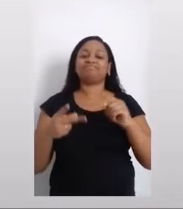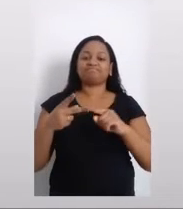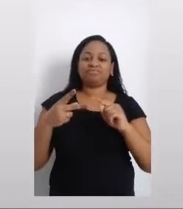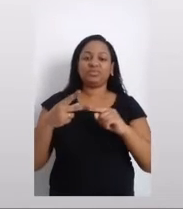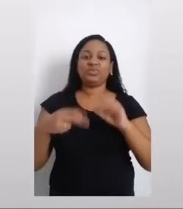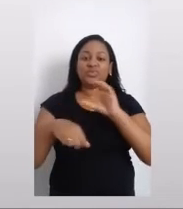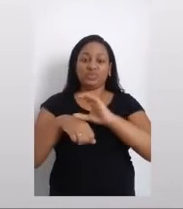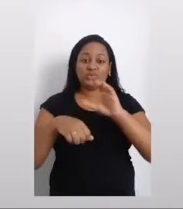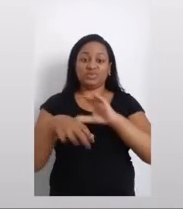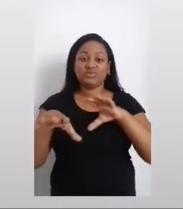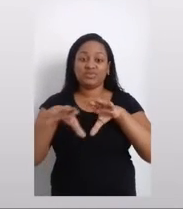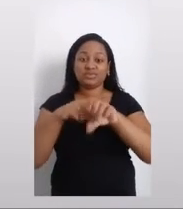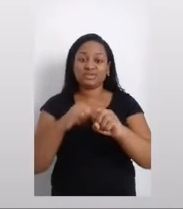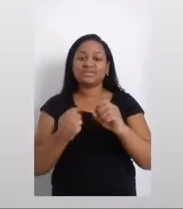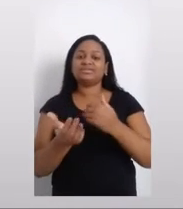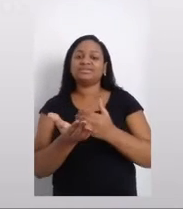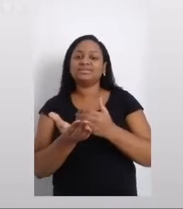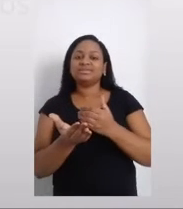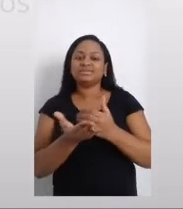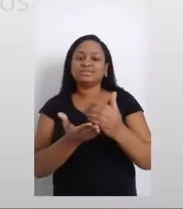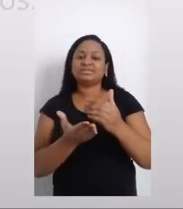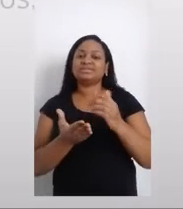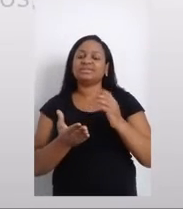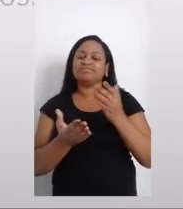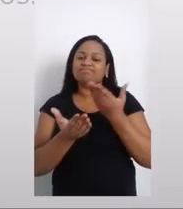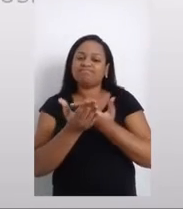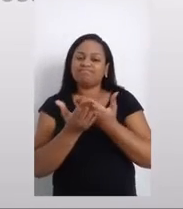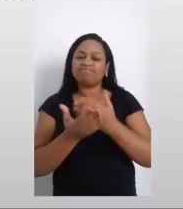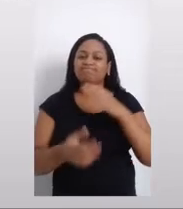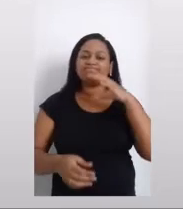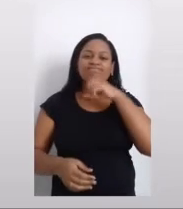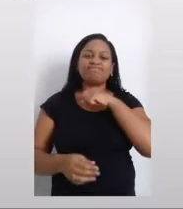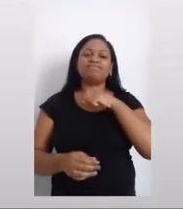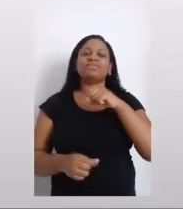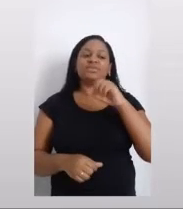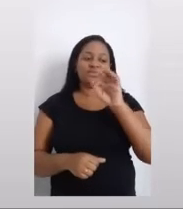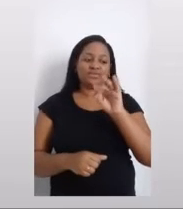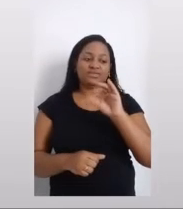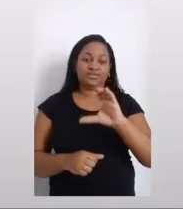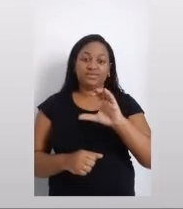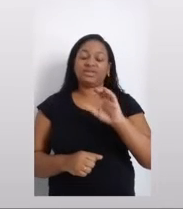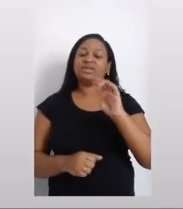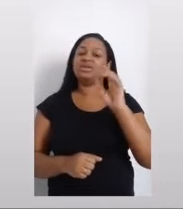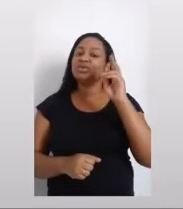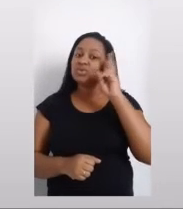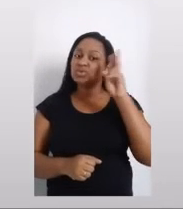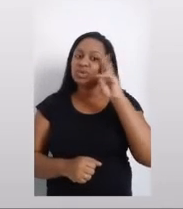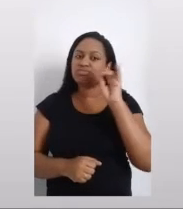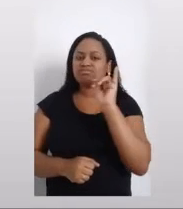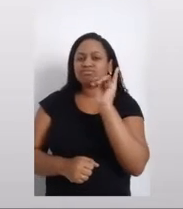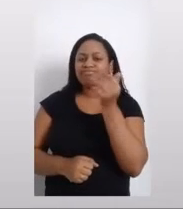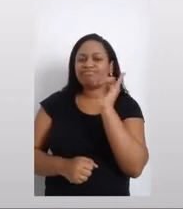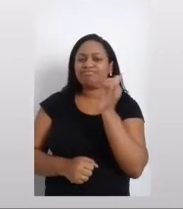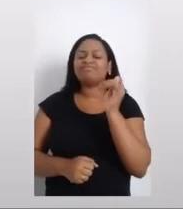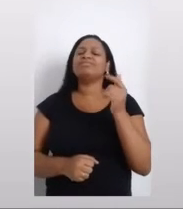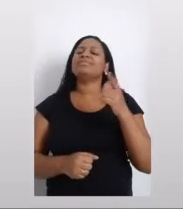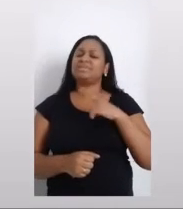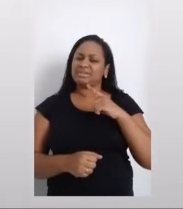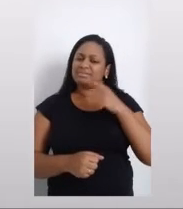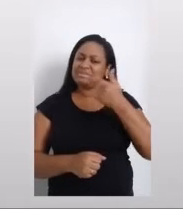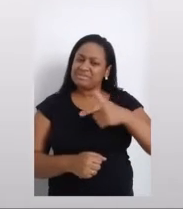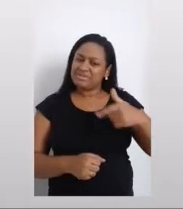o curso de formação inicial e continuada à distância em contador de histórias e muitos